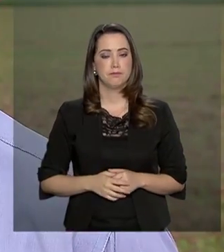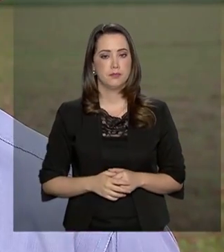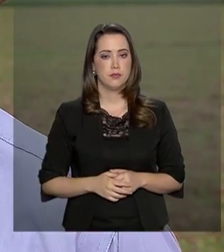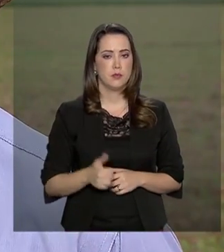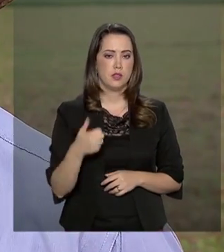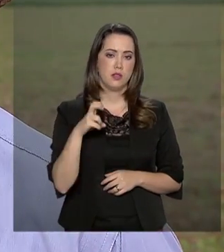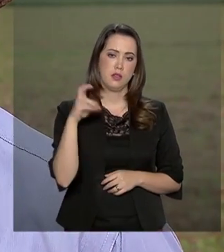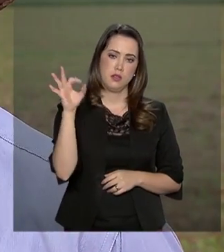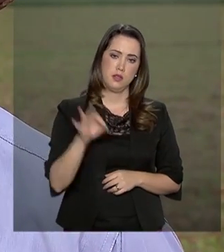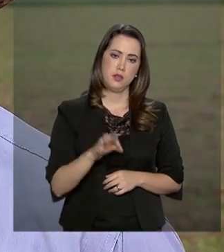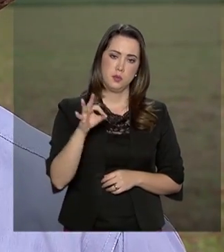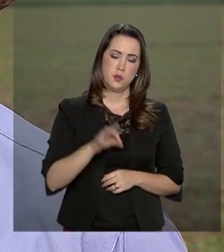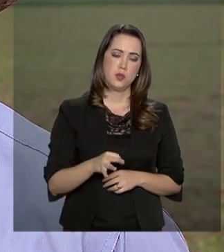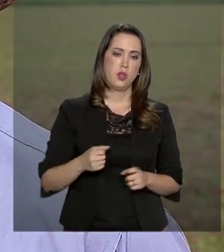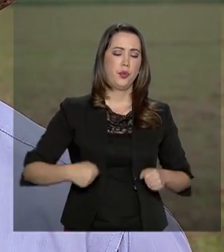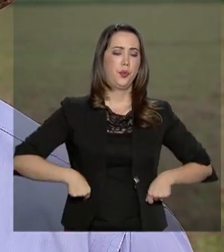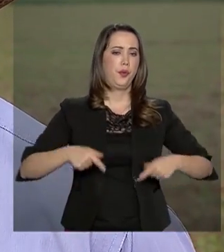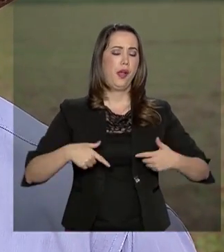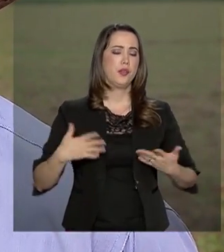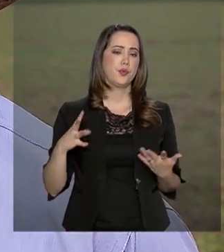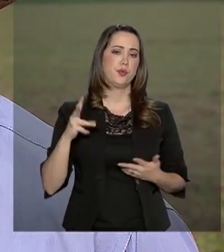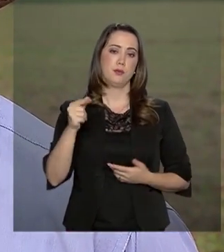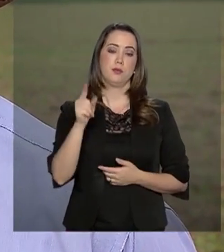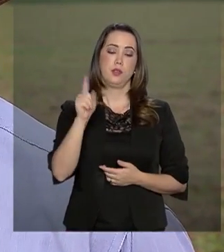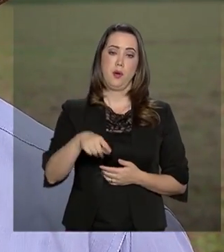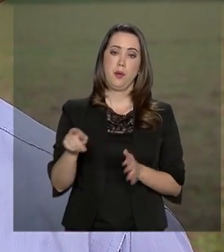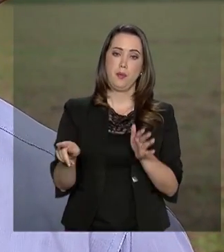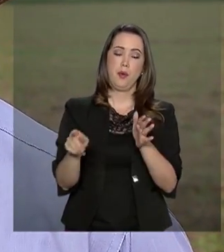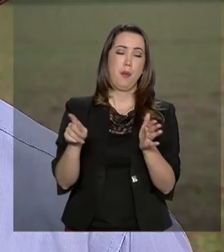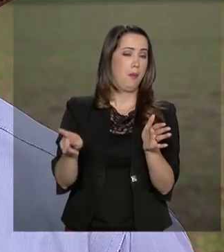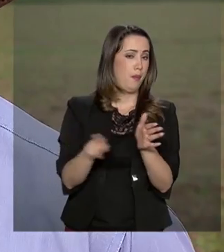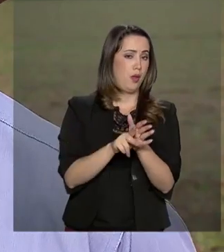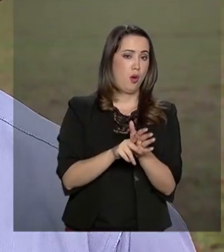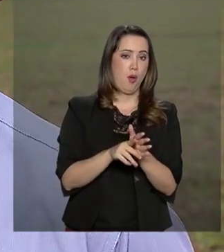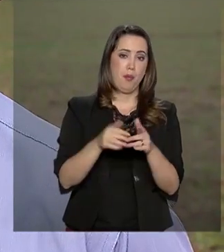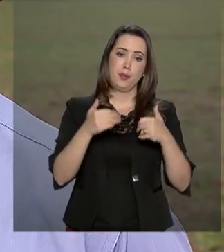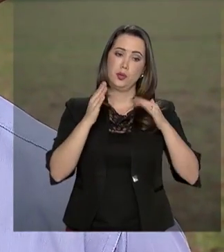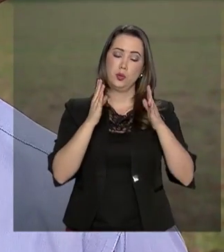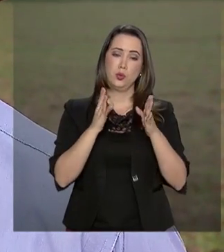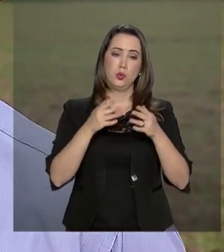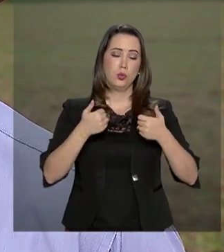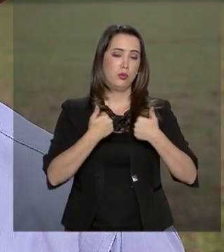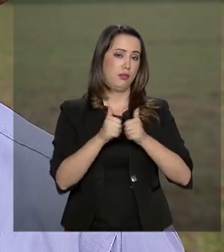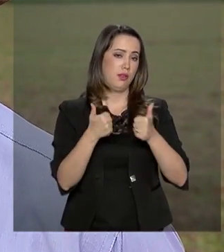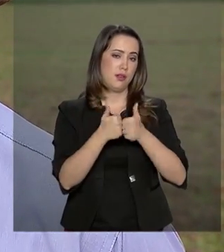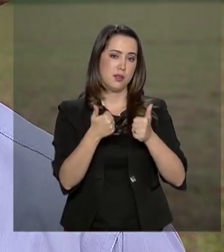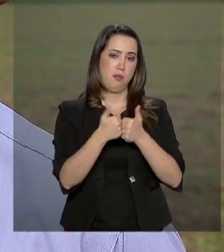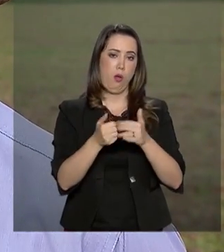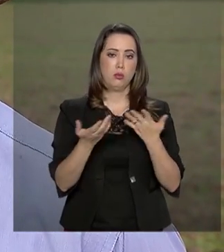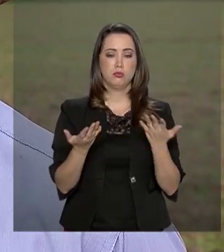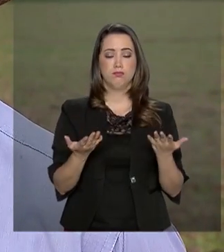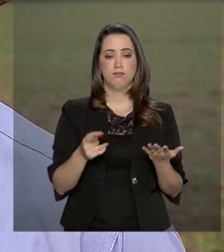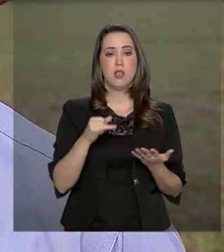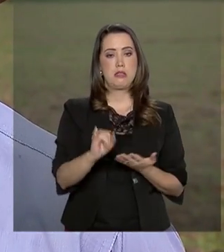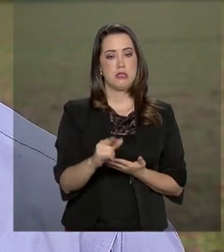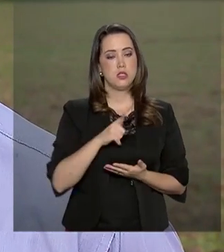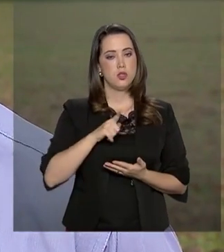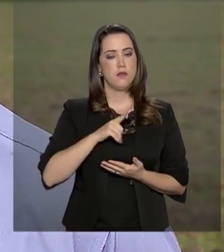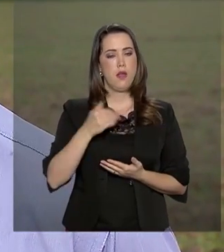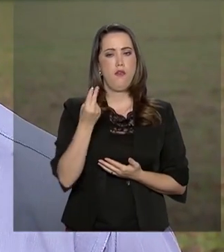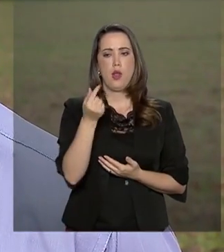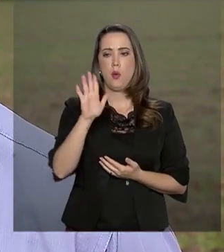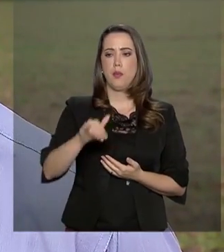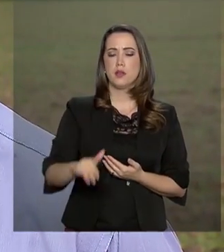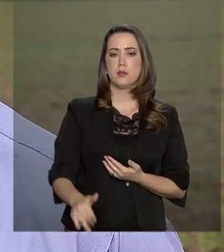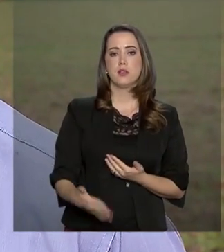15% dos custos totais são atribuídos ao frete e se houver um meio de transporte mais